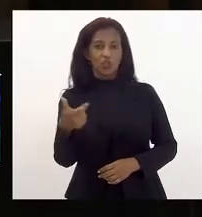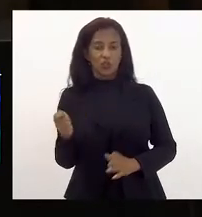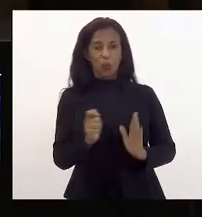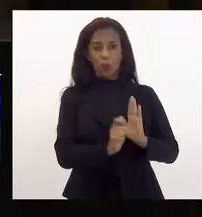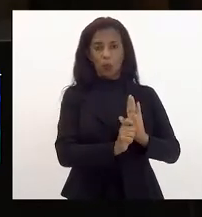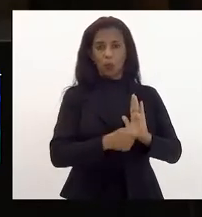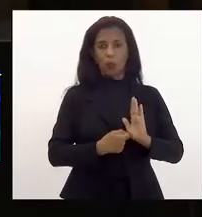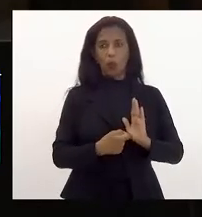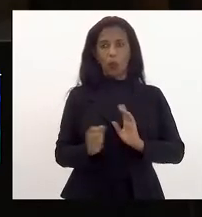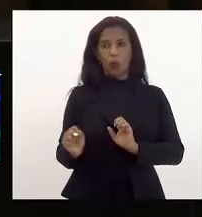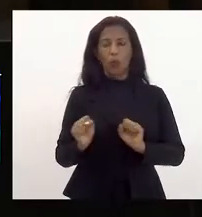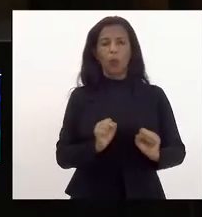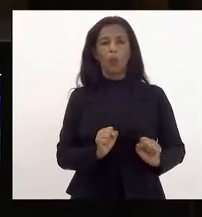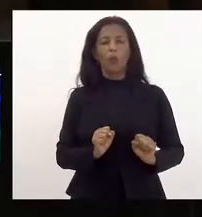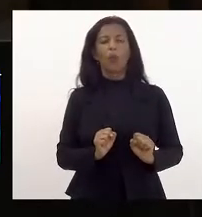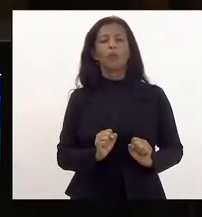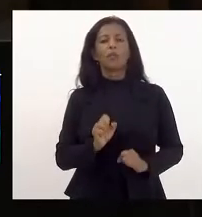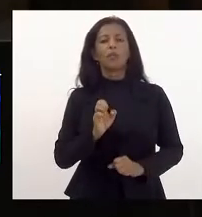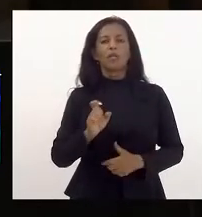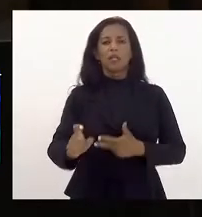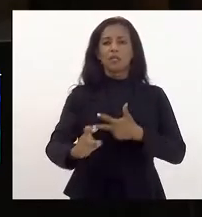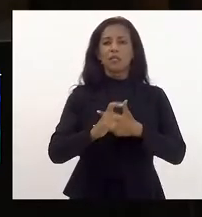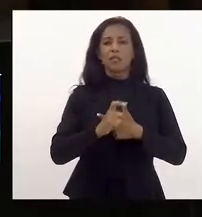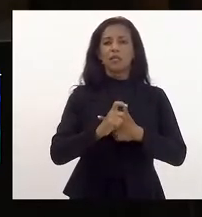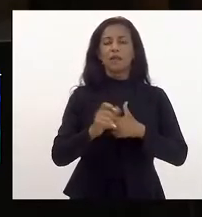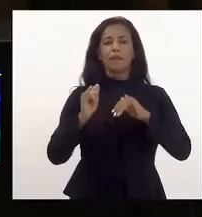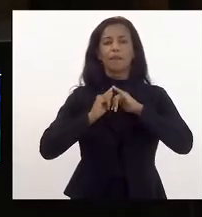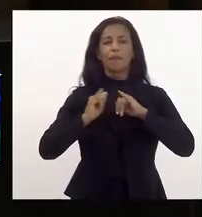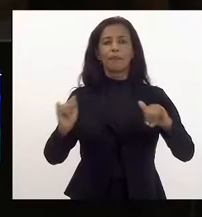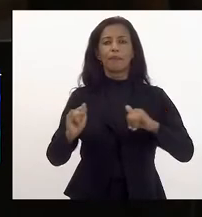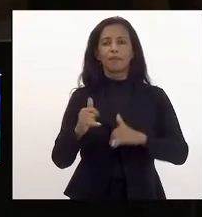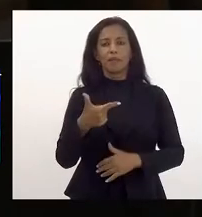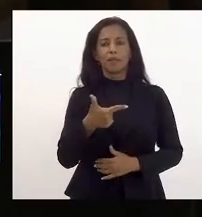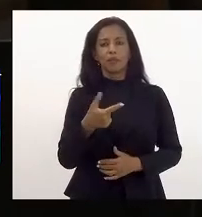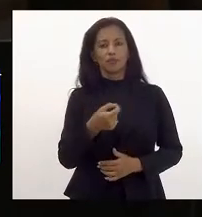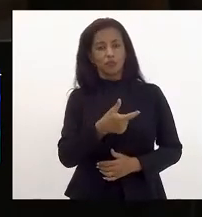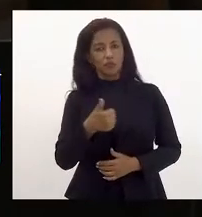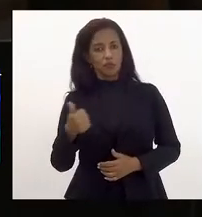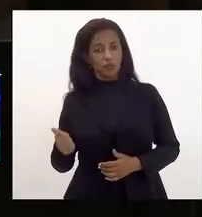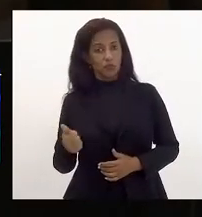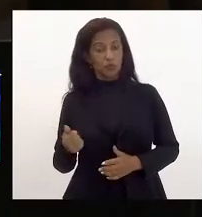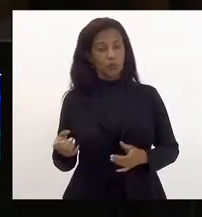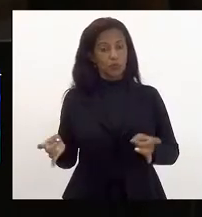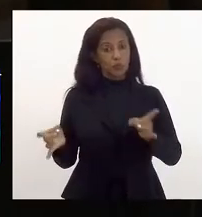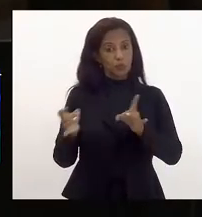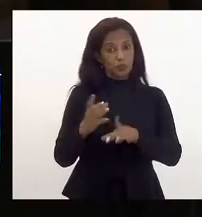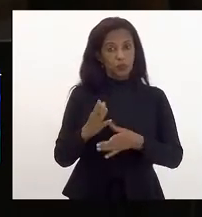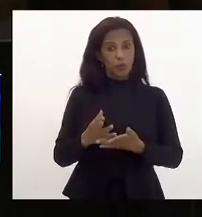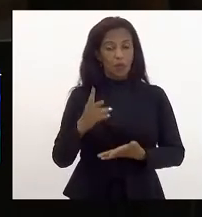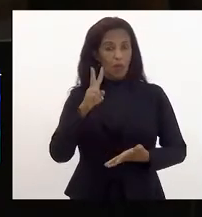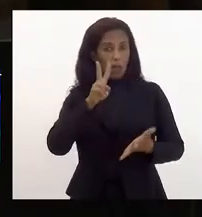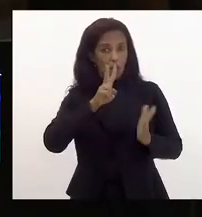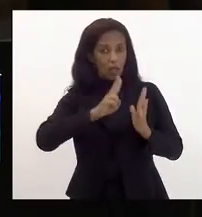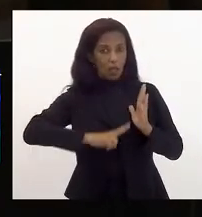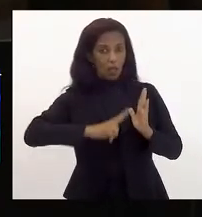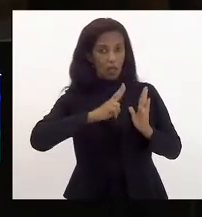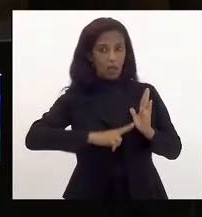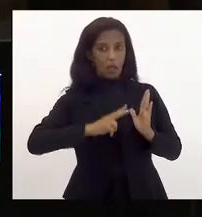autoria do poder executivo mensagem número 28 de 2021 que dispõe sobre a revisão